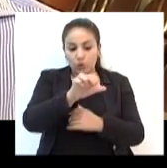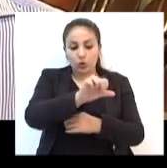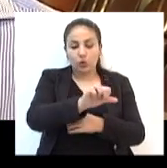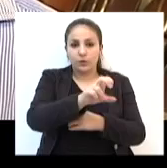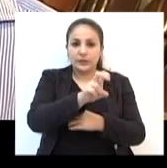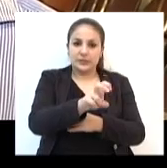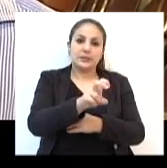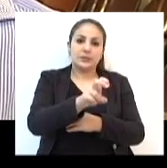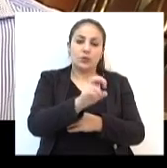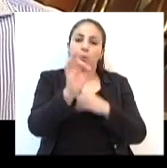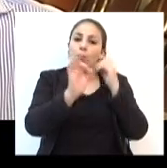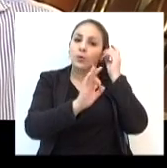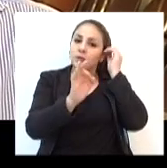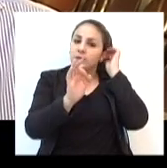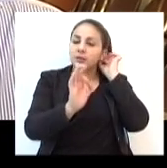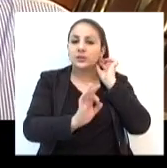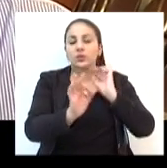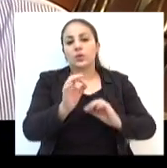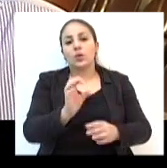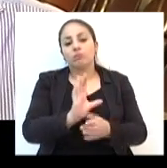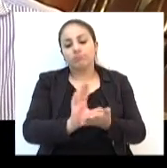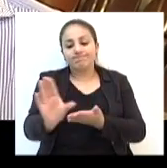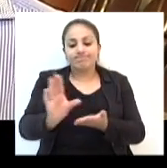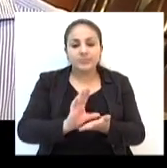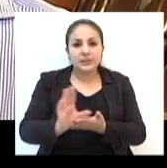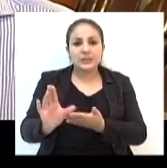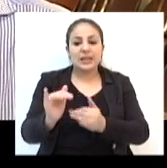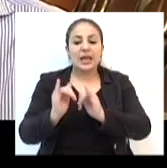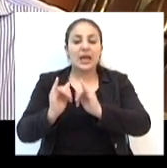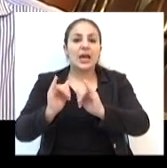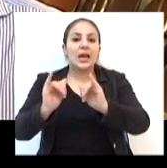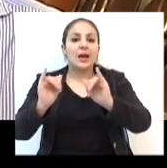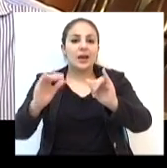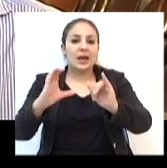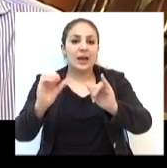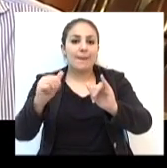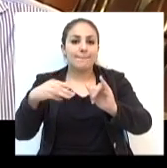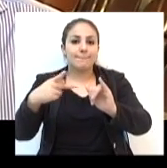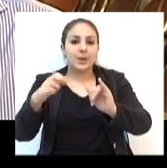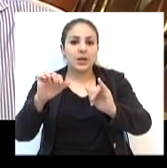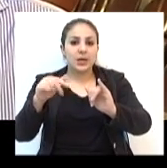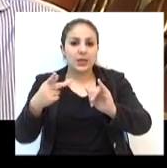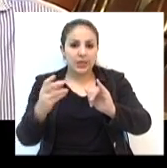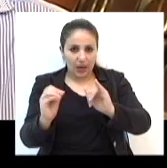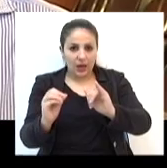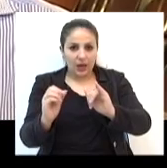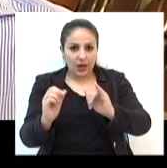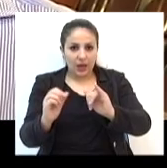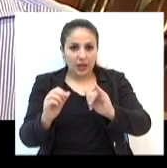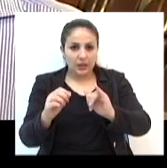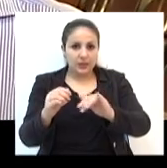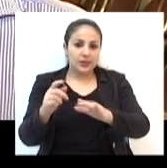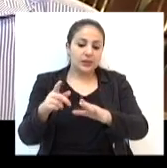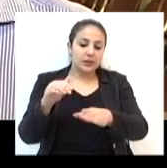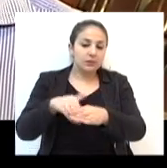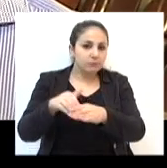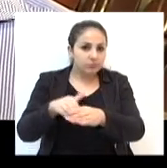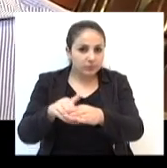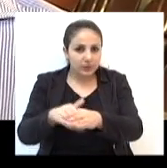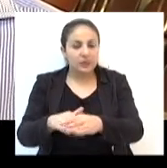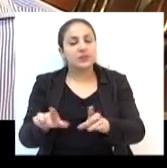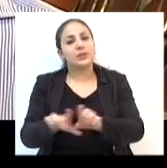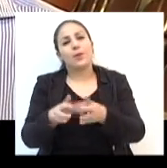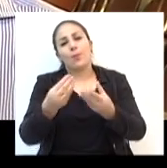95% dos financiamentos de campanha, de doação de campanha, ele provém de grandes